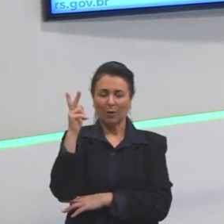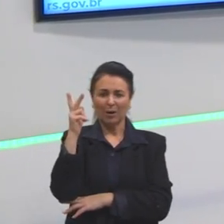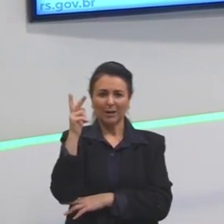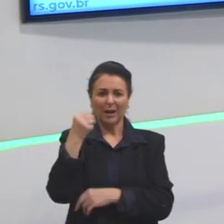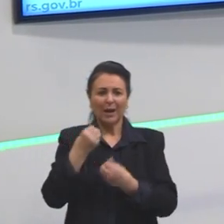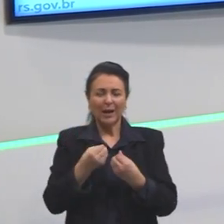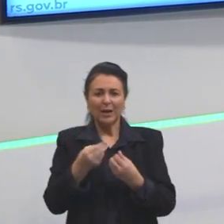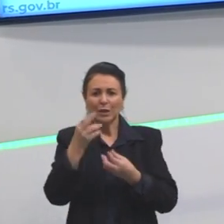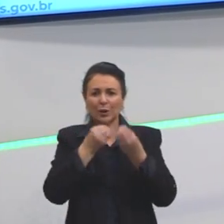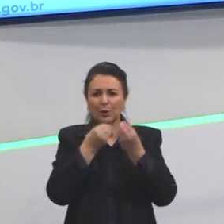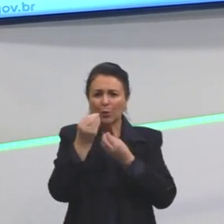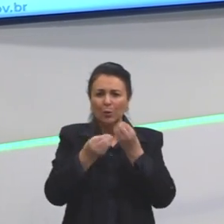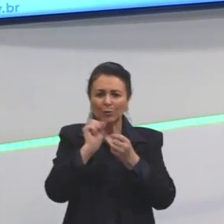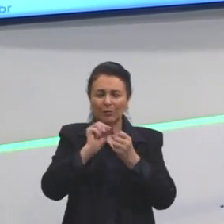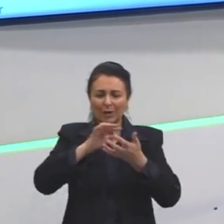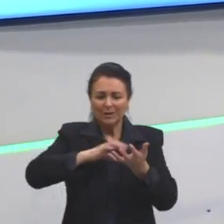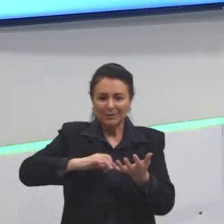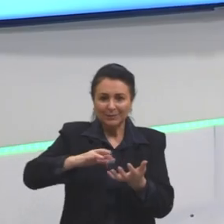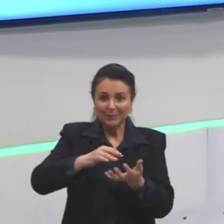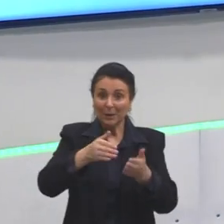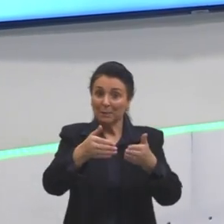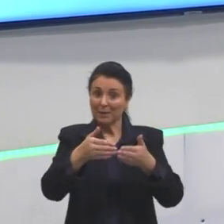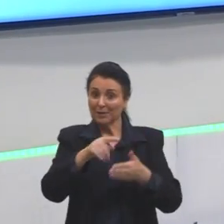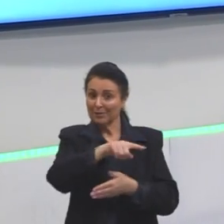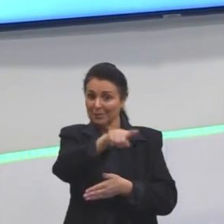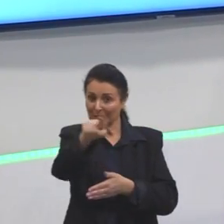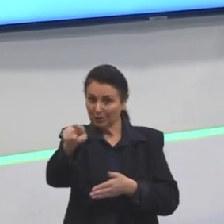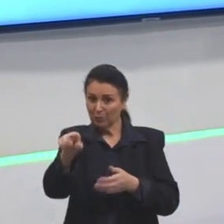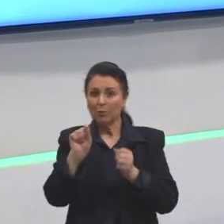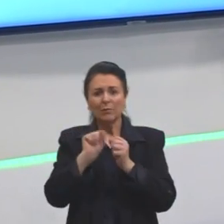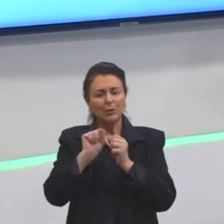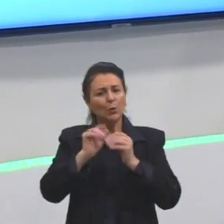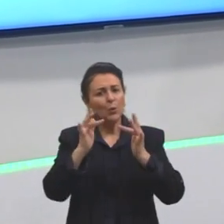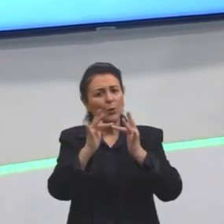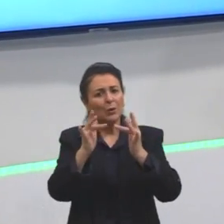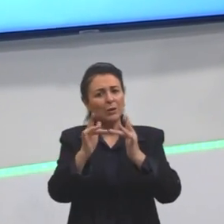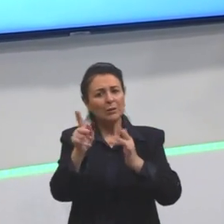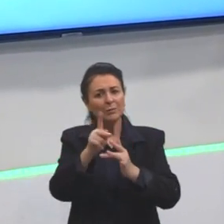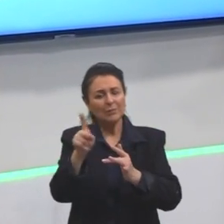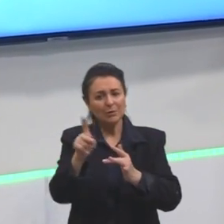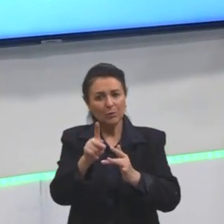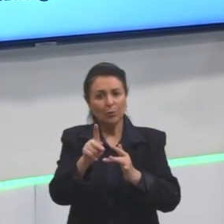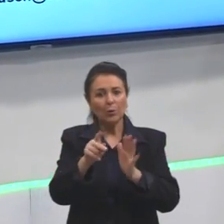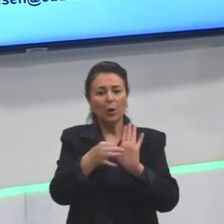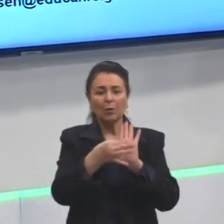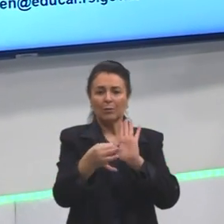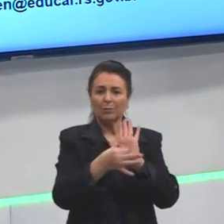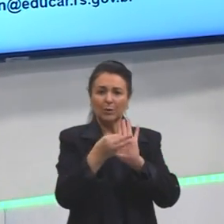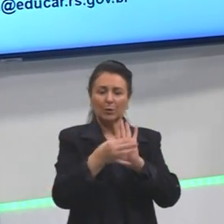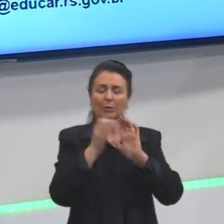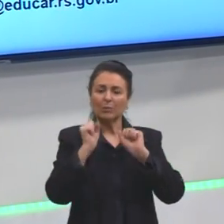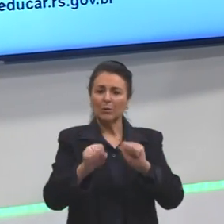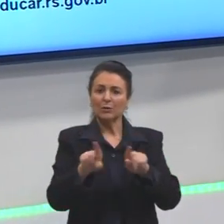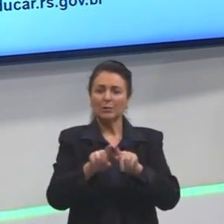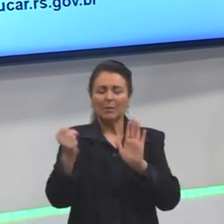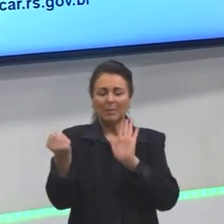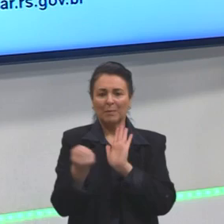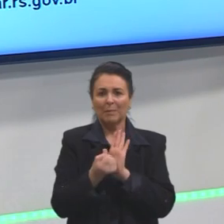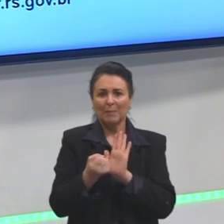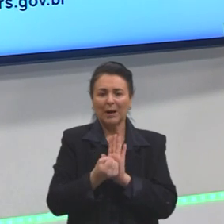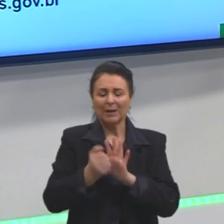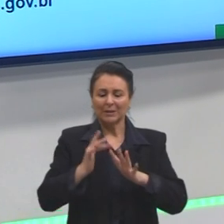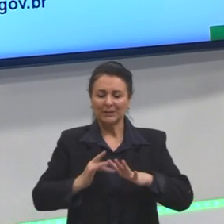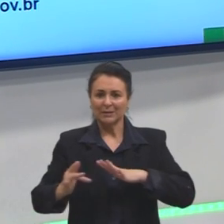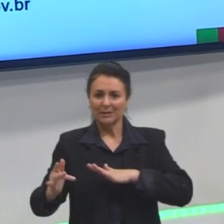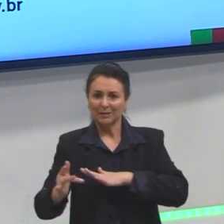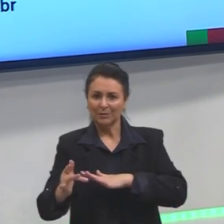suas operações. Peço que vocês entrem em contato, deixem aí a opinião de vocês. Me marquem lá nas redes